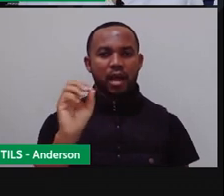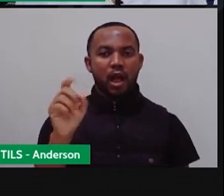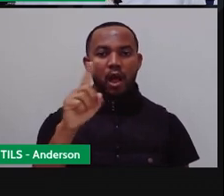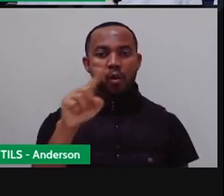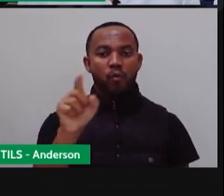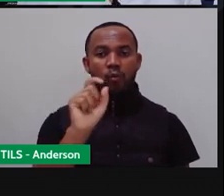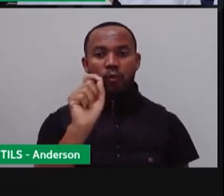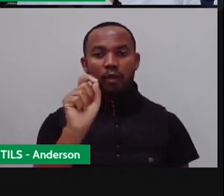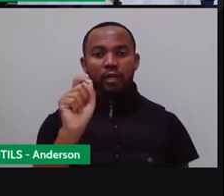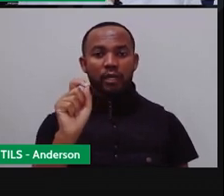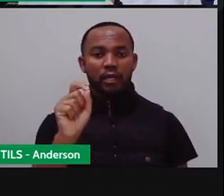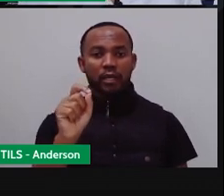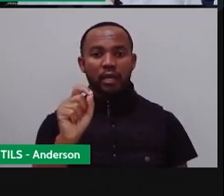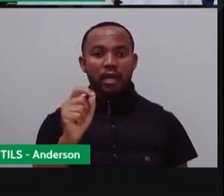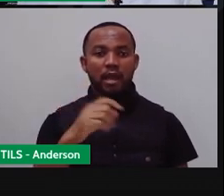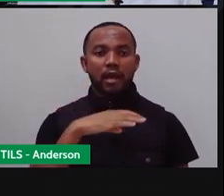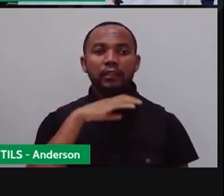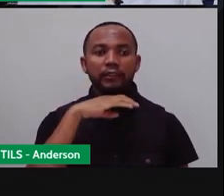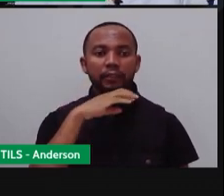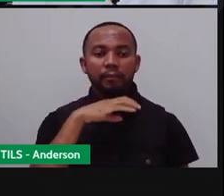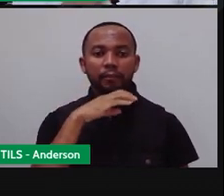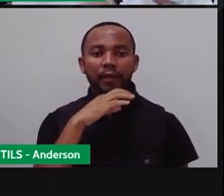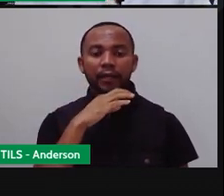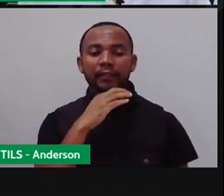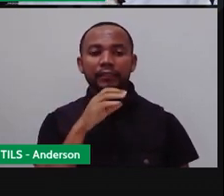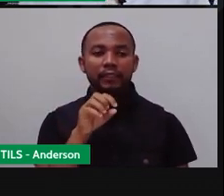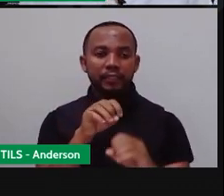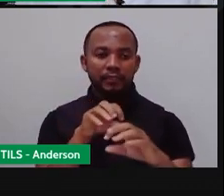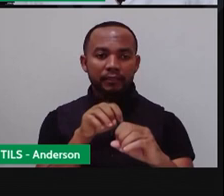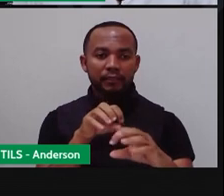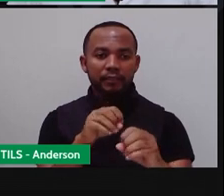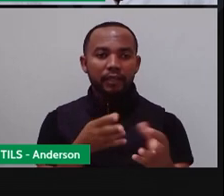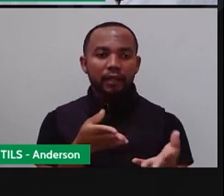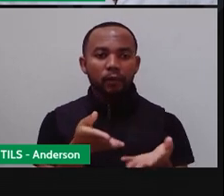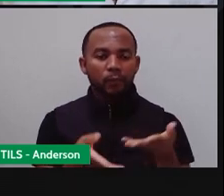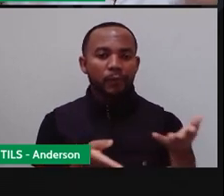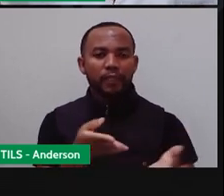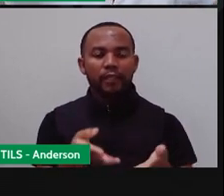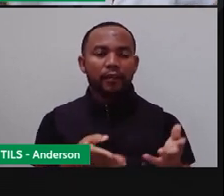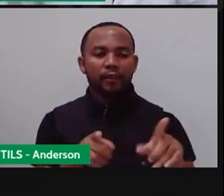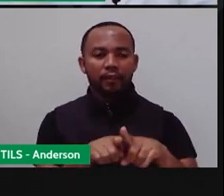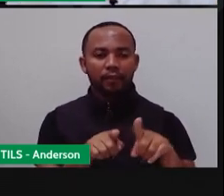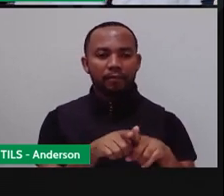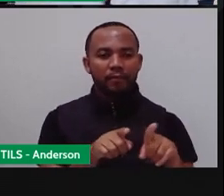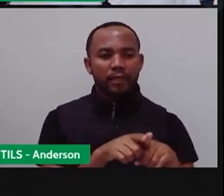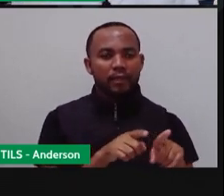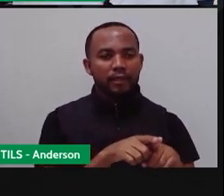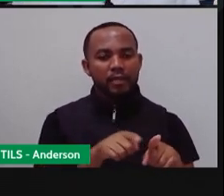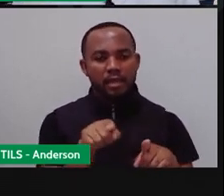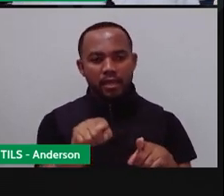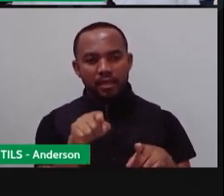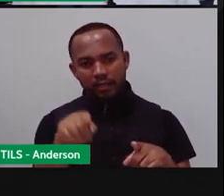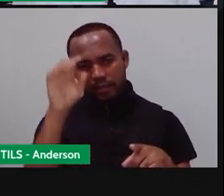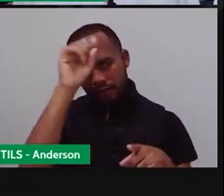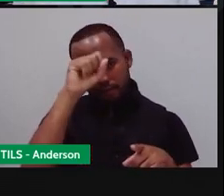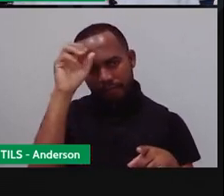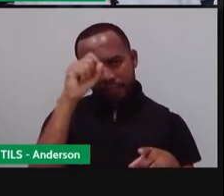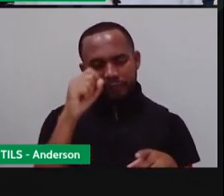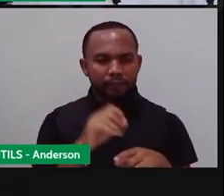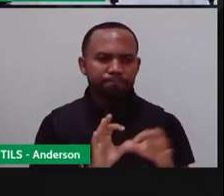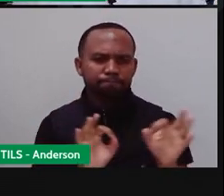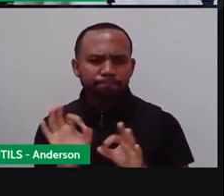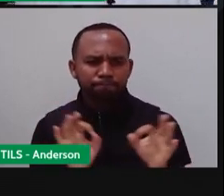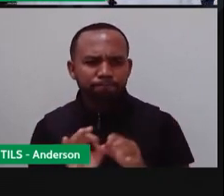dominação, sujeição. Então, o que é domesticar? É você dominar alguma coisa, não é isso?